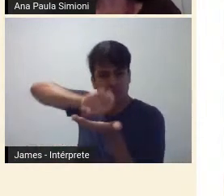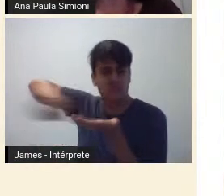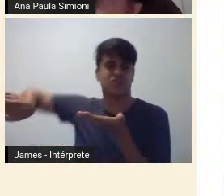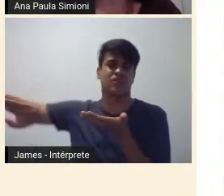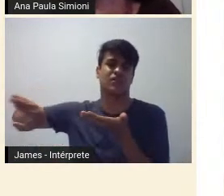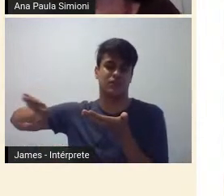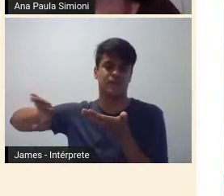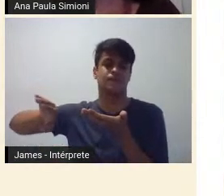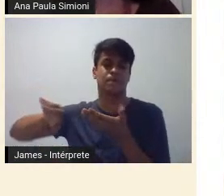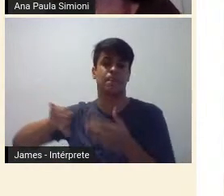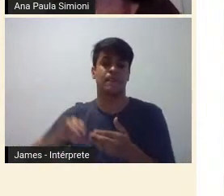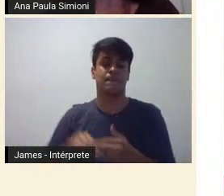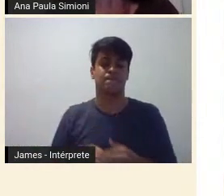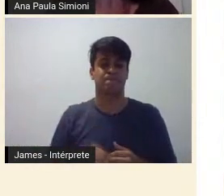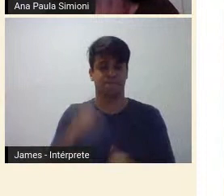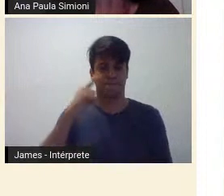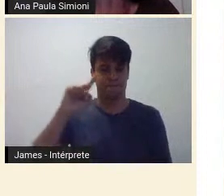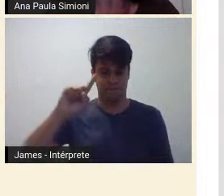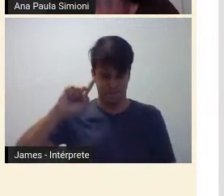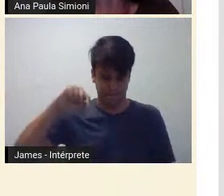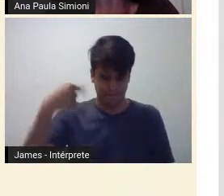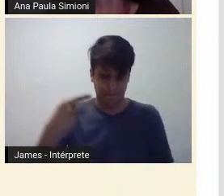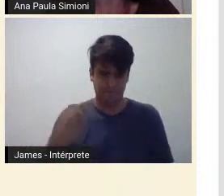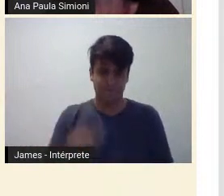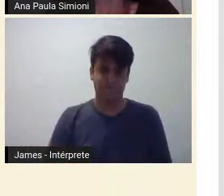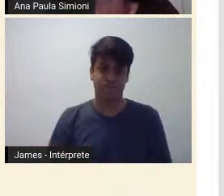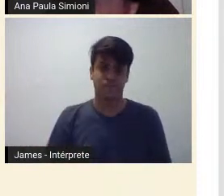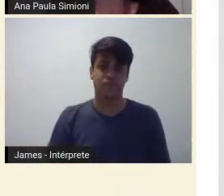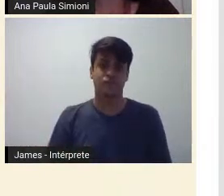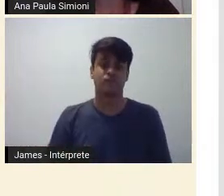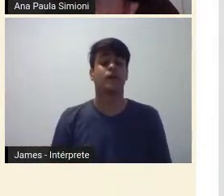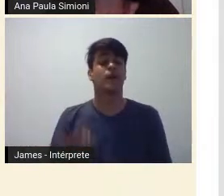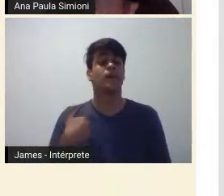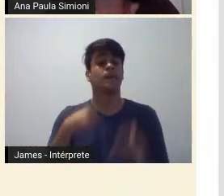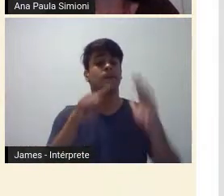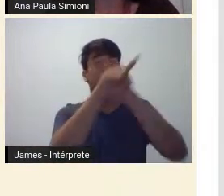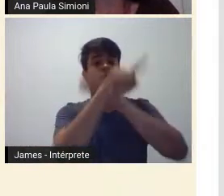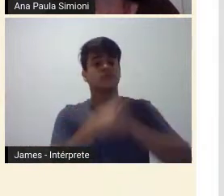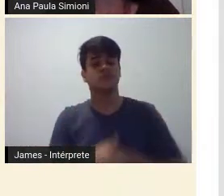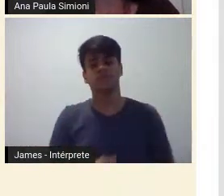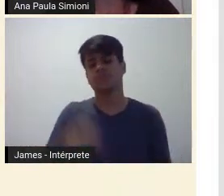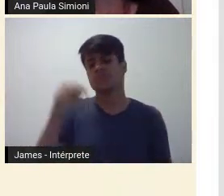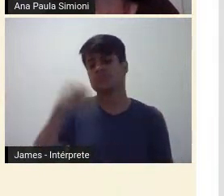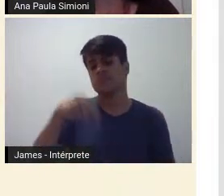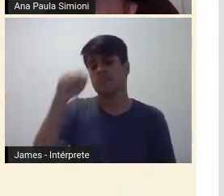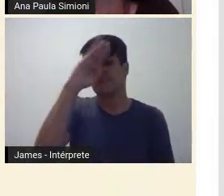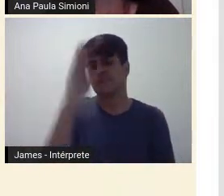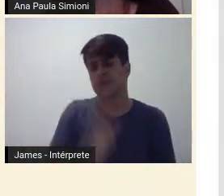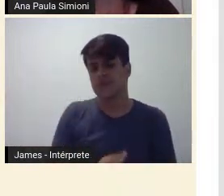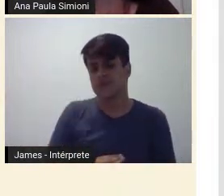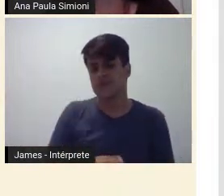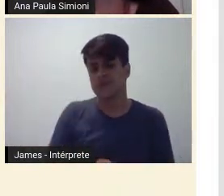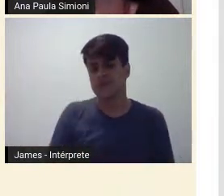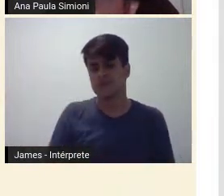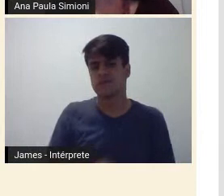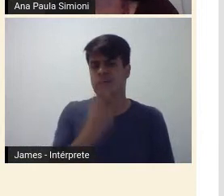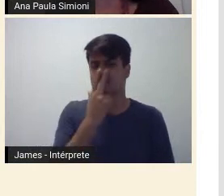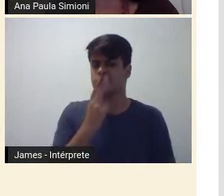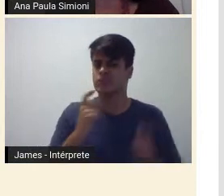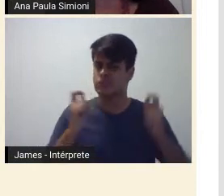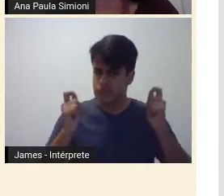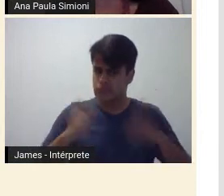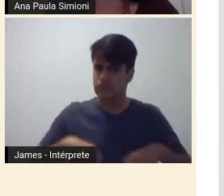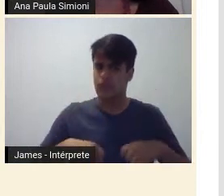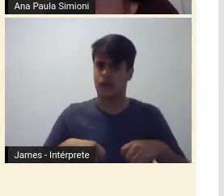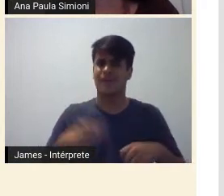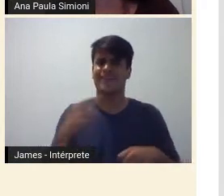E daí, vou pedir para passar de novo a minha pergunta. E no Brasil, é possível a gente trabalhar com a ideia de